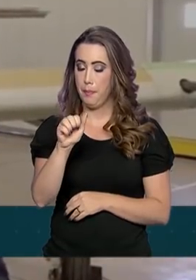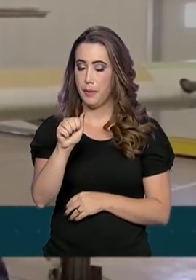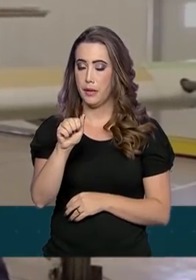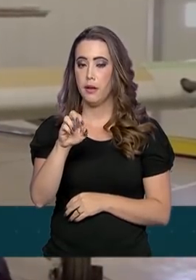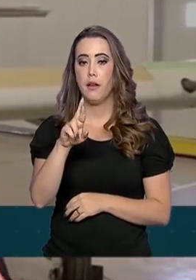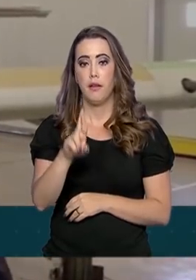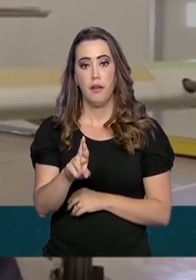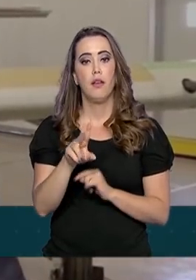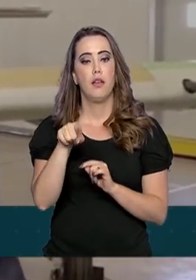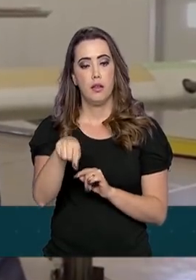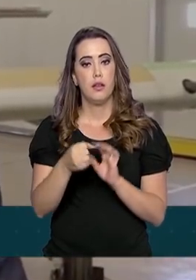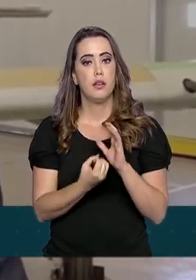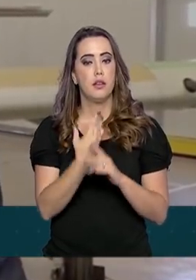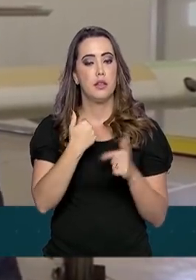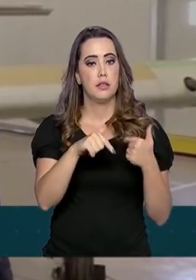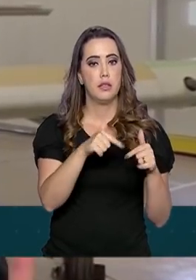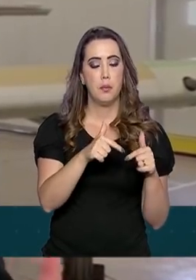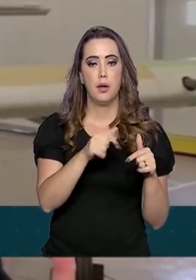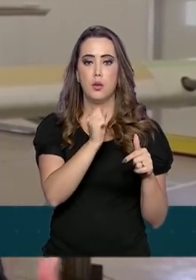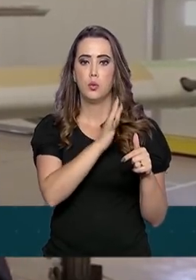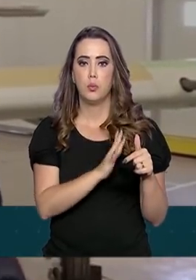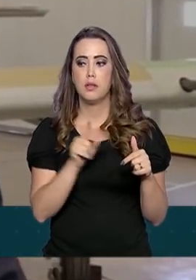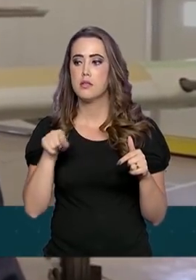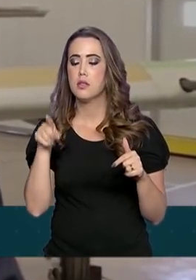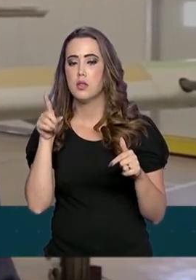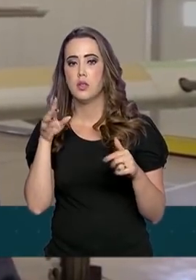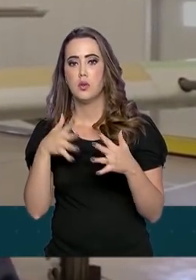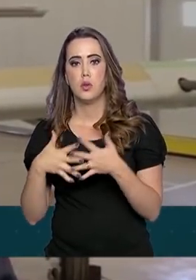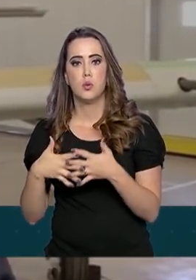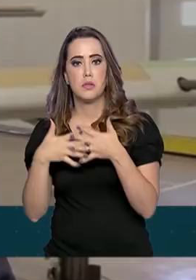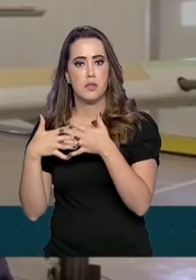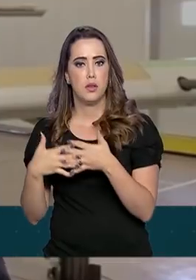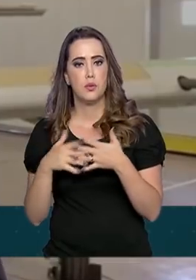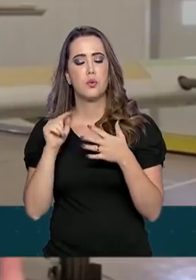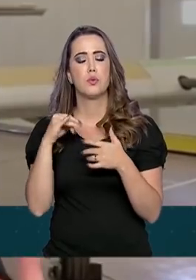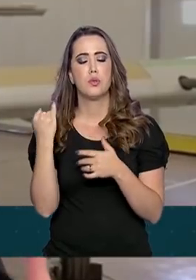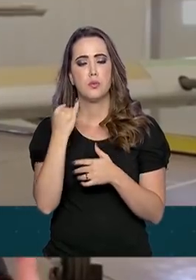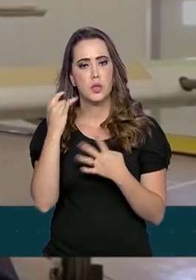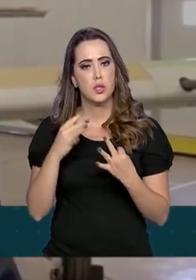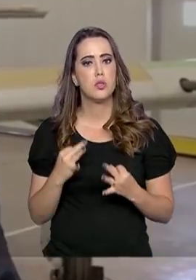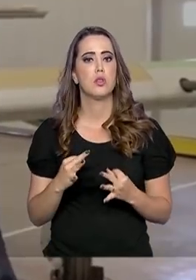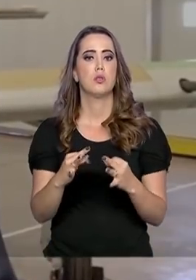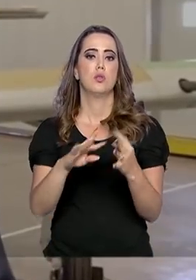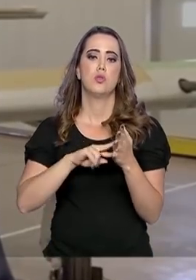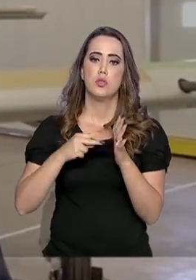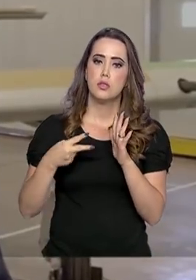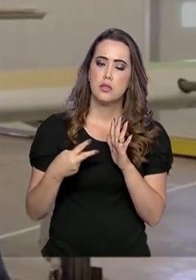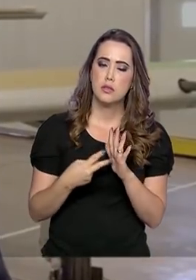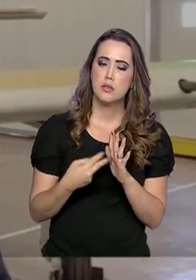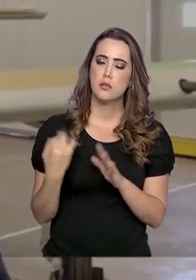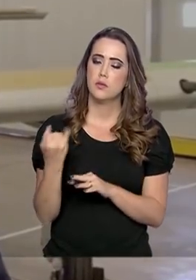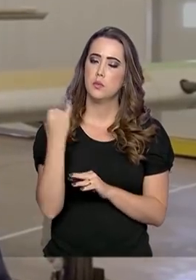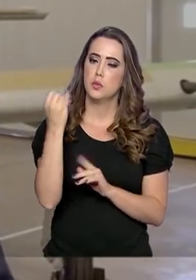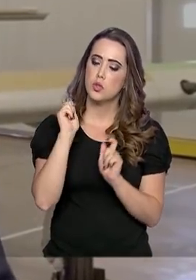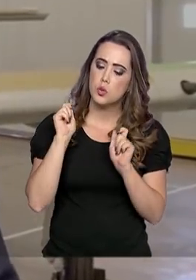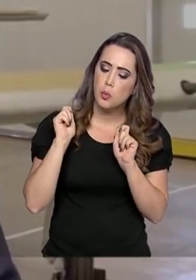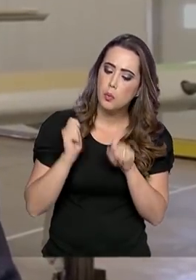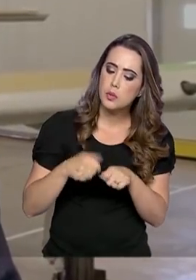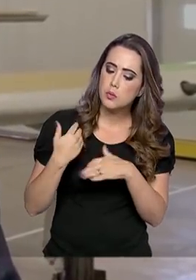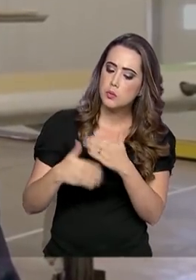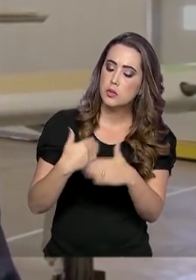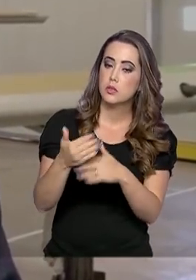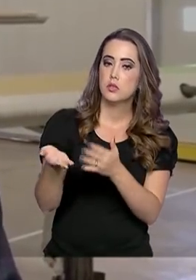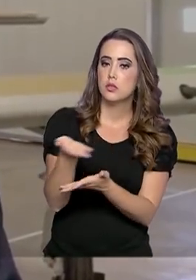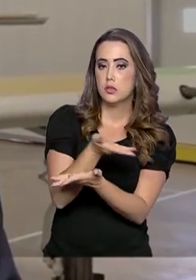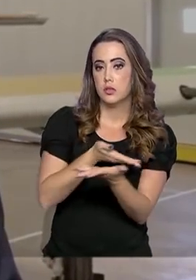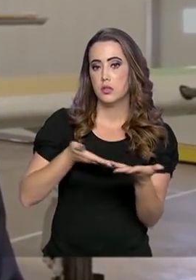também aqui nos Estados Unidos e que, sobretudo, é uma empresa de tecnologia de ponta e que simboliza muito essa potencialidade do